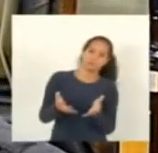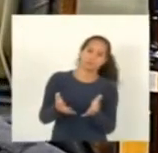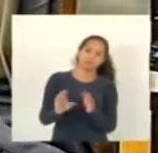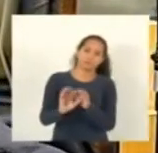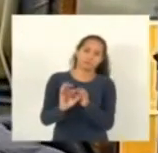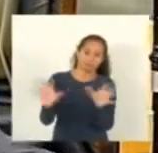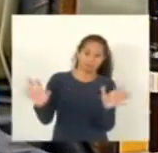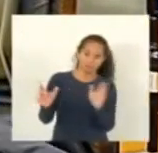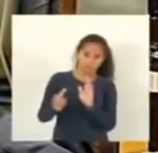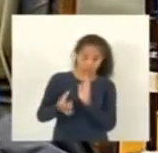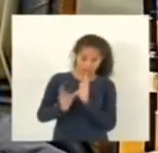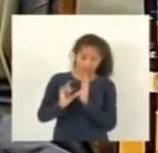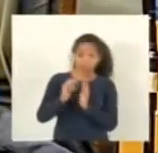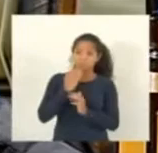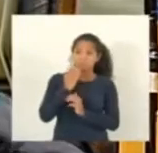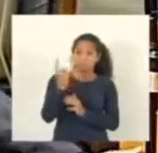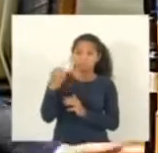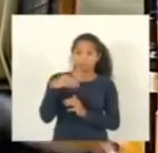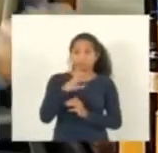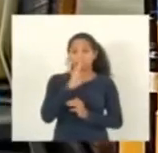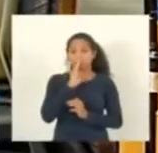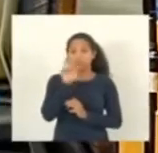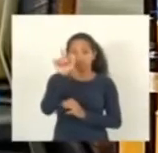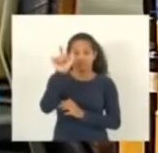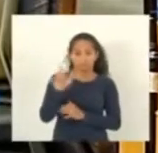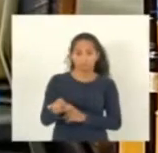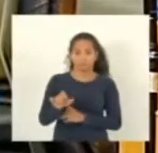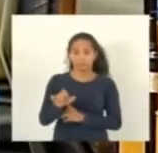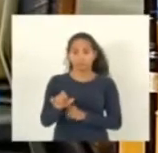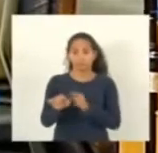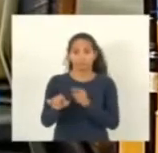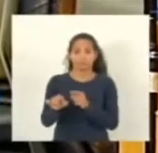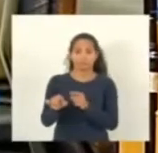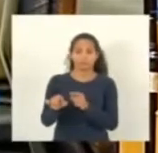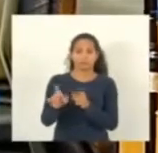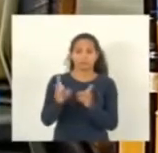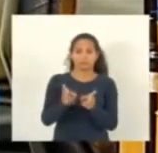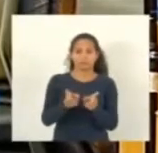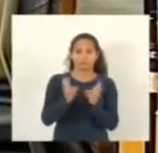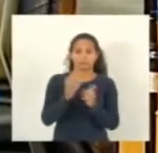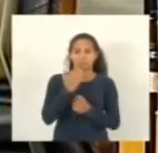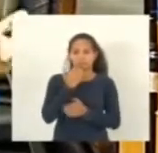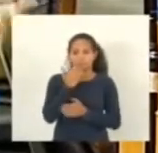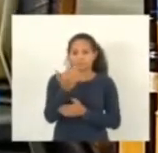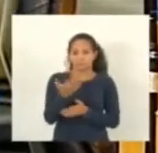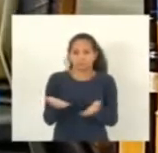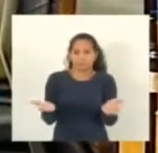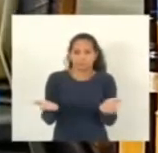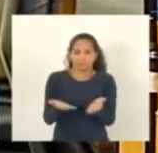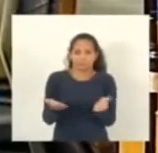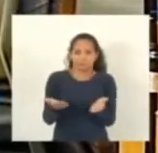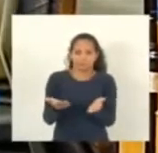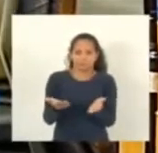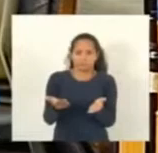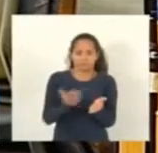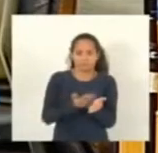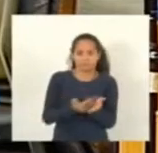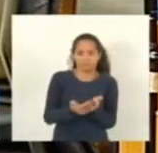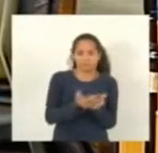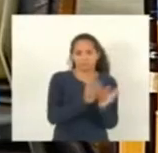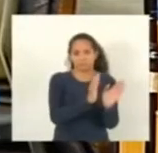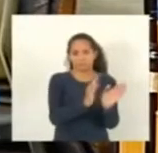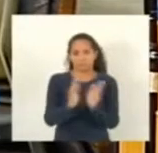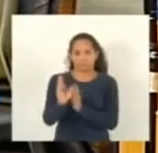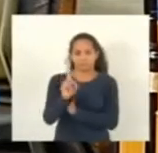doutor Hércules fazer o pedido de um minuto de silêncio senhor presidente porque eu percebi que não foi pedido nós entramos na ordem do dia ninguém